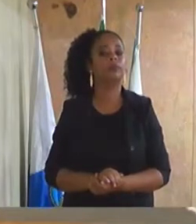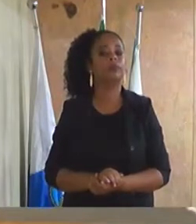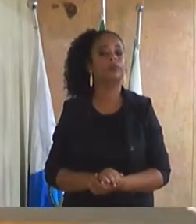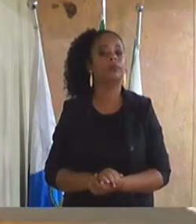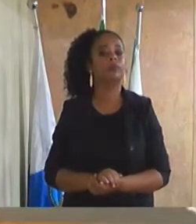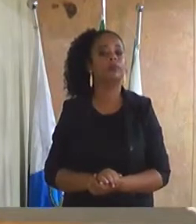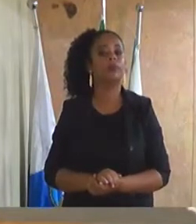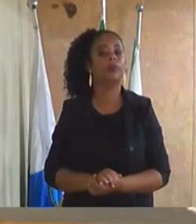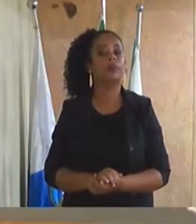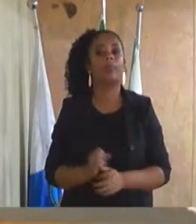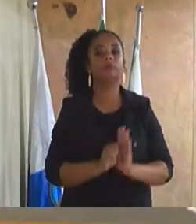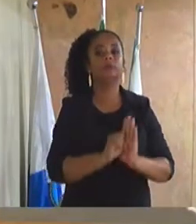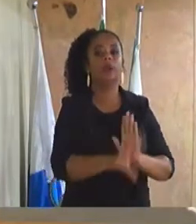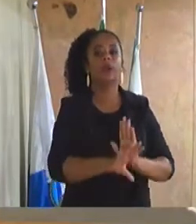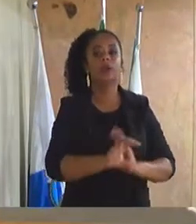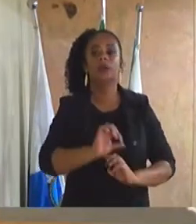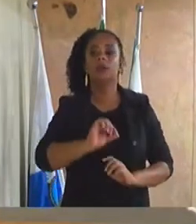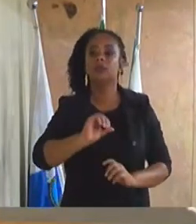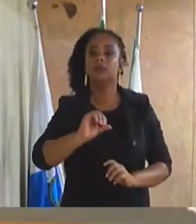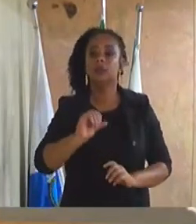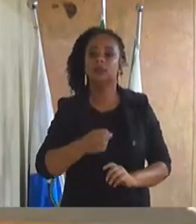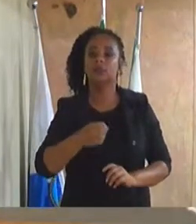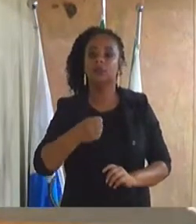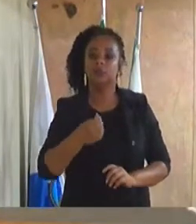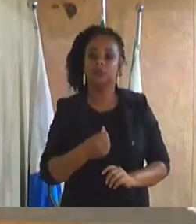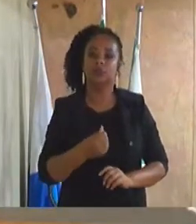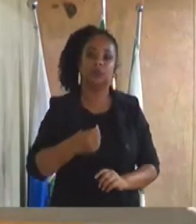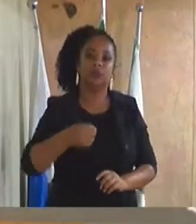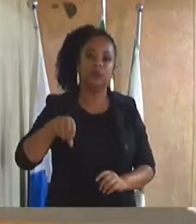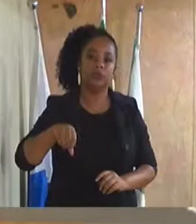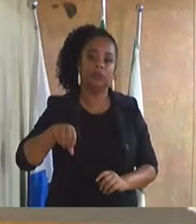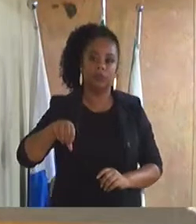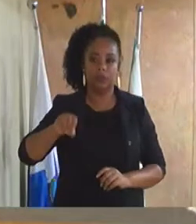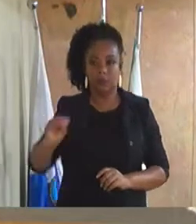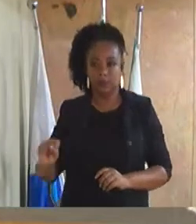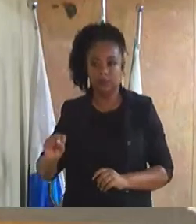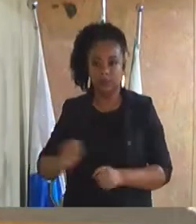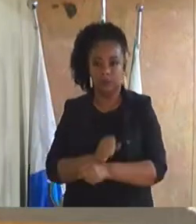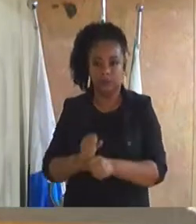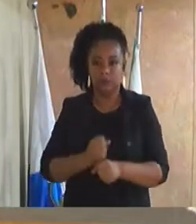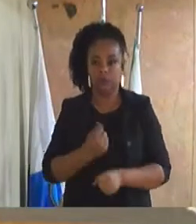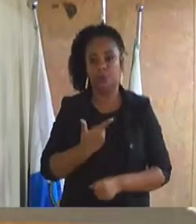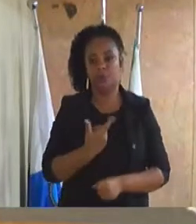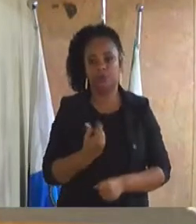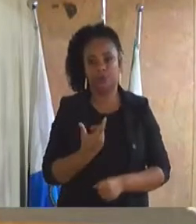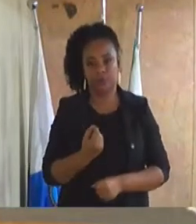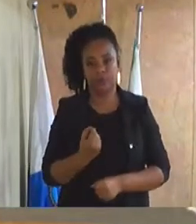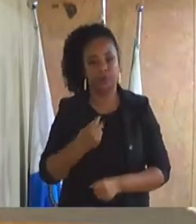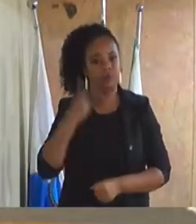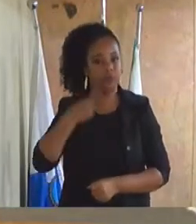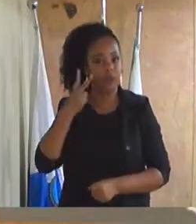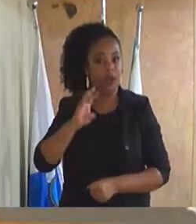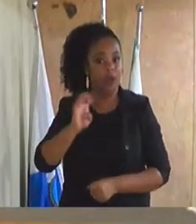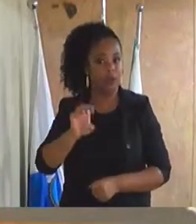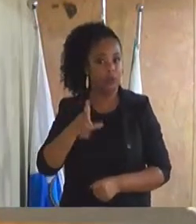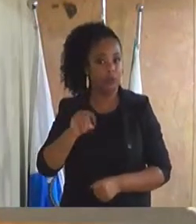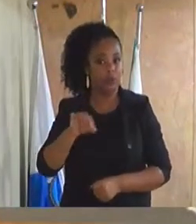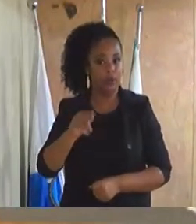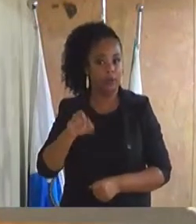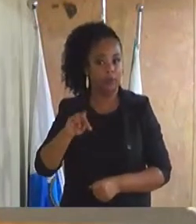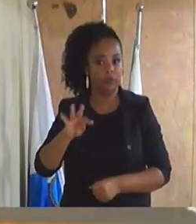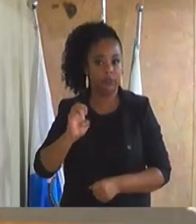Indicação nº 6.098, 2020, do Excelentíssimo Senhor Vereador Eduardo Feital,